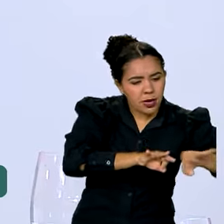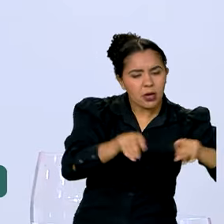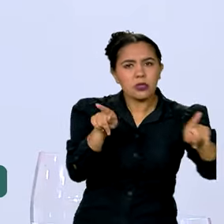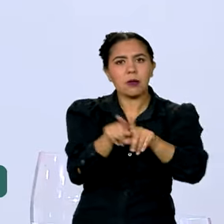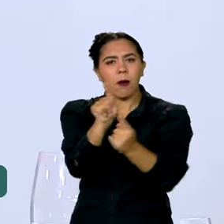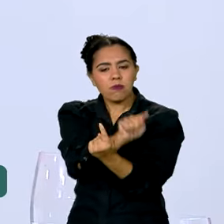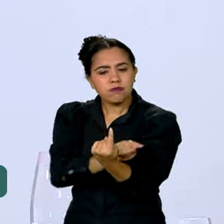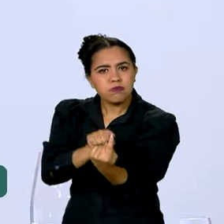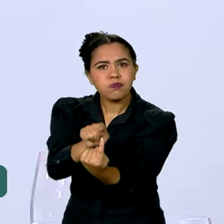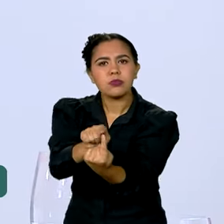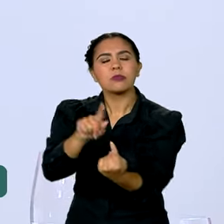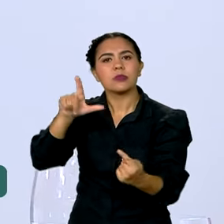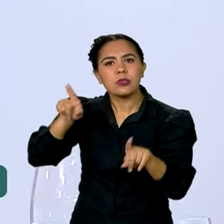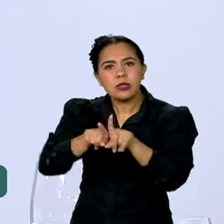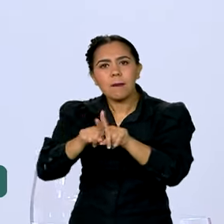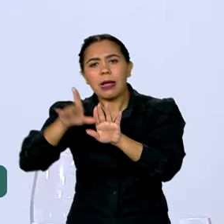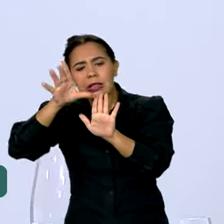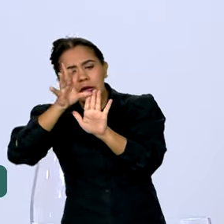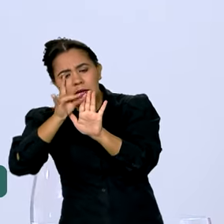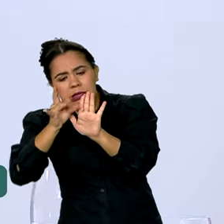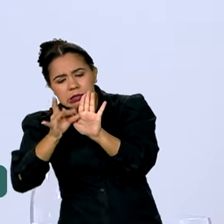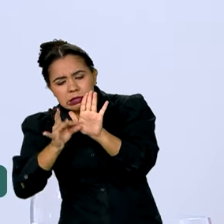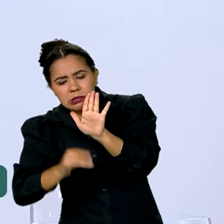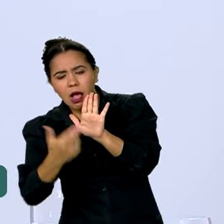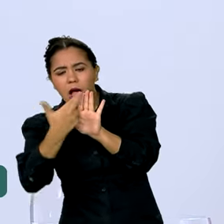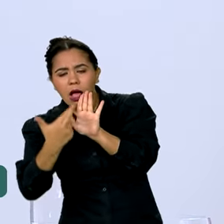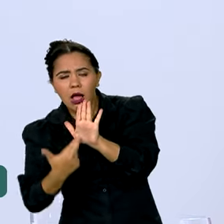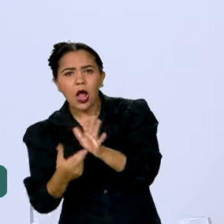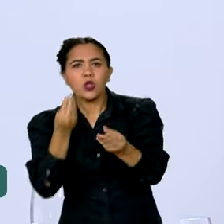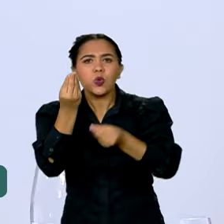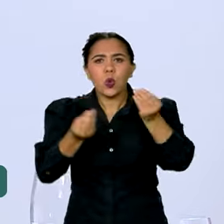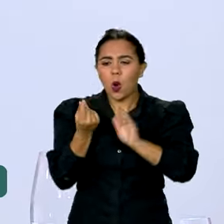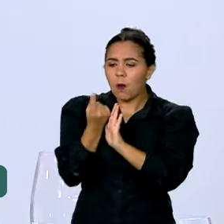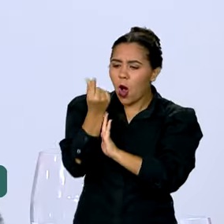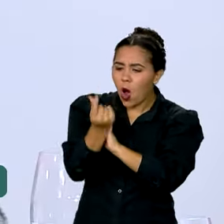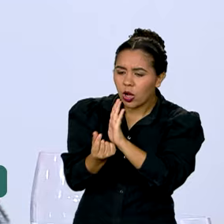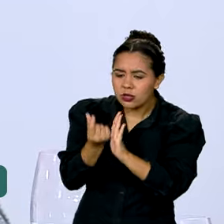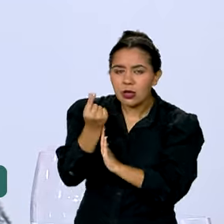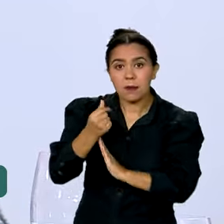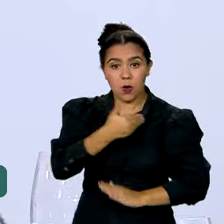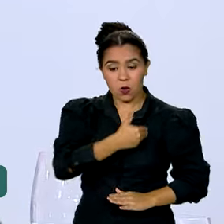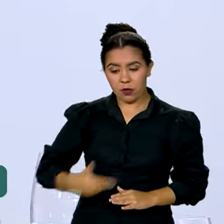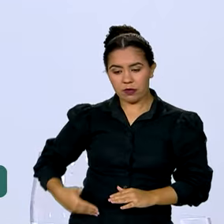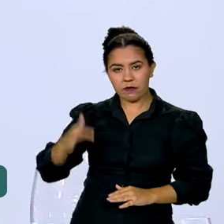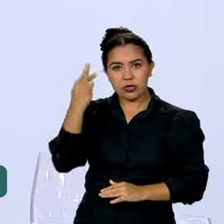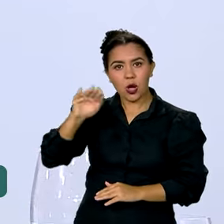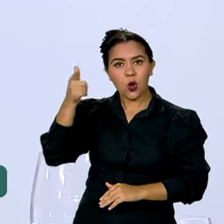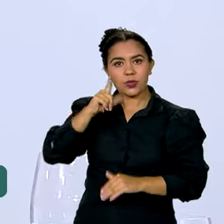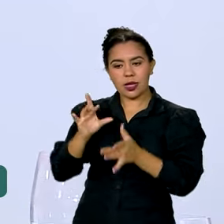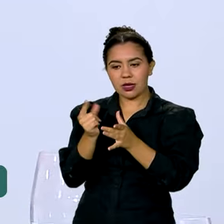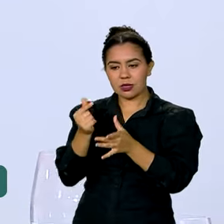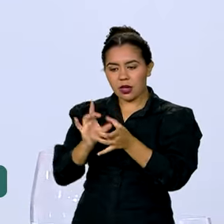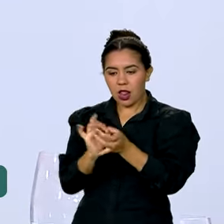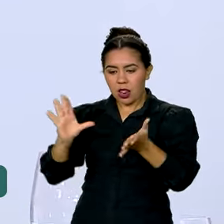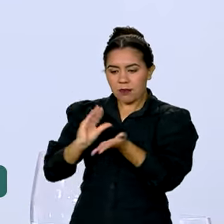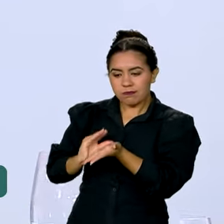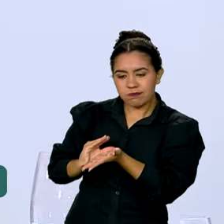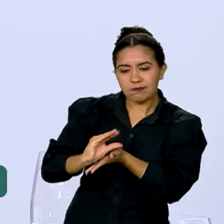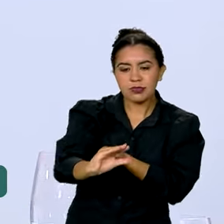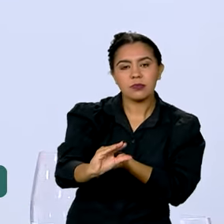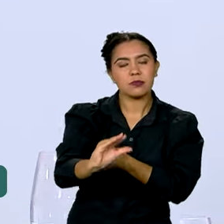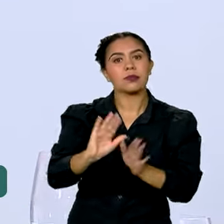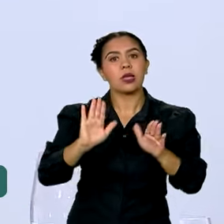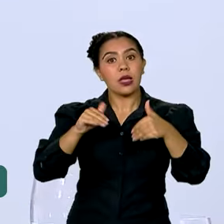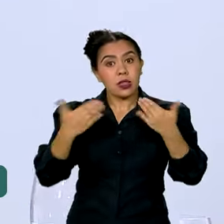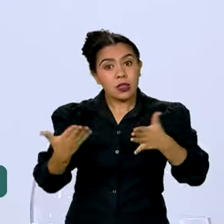metas, ele estabelece o critério para a questão do orçamento, para que o governo federal possa liberar o orçamento para o Estado. Então, ele